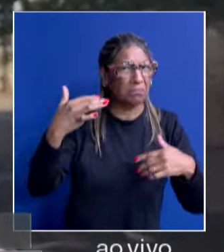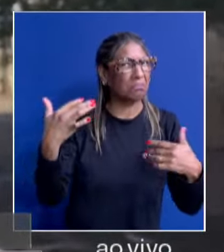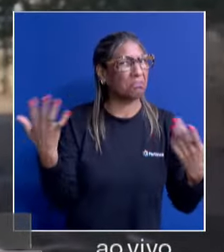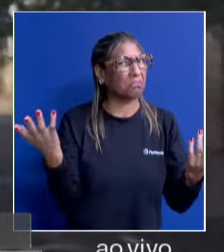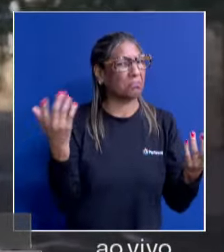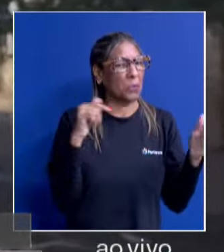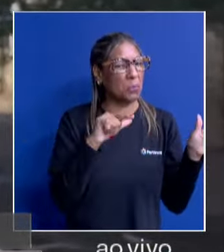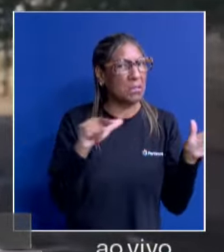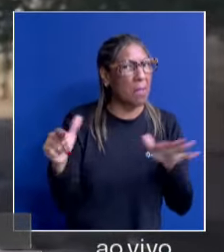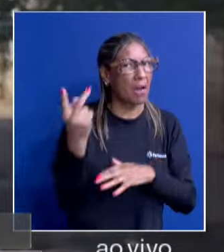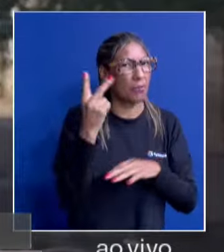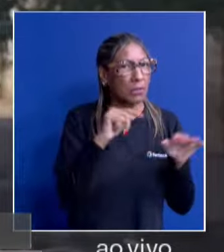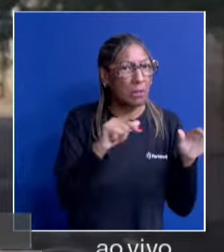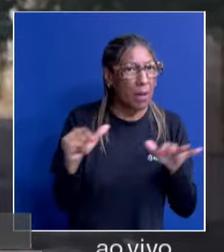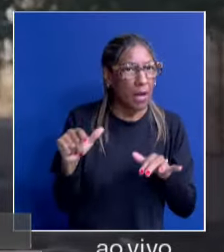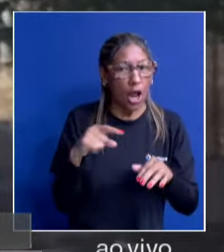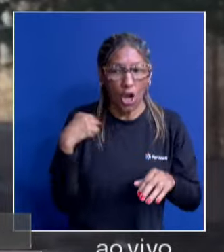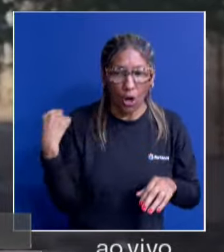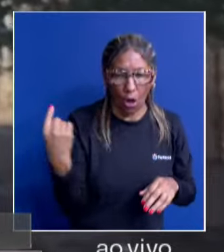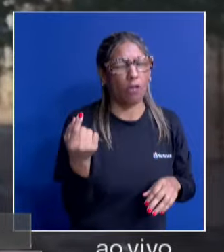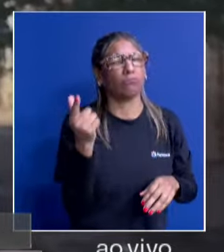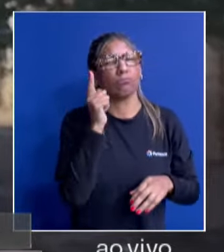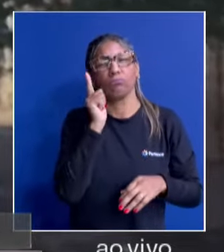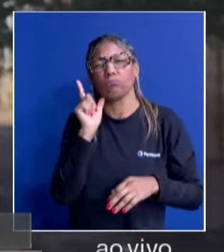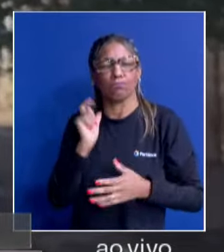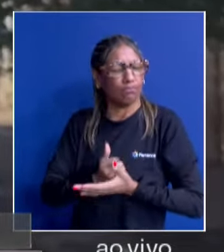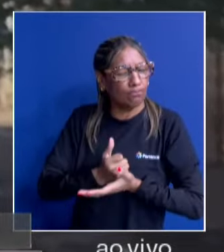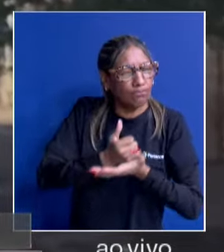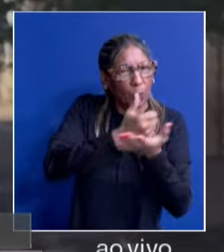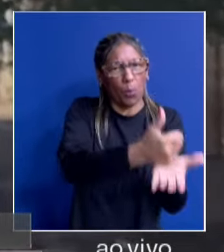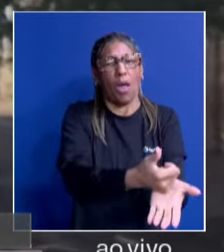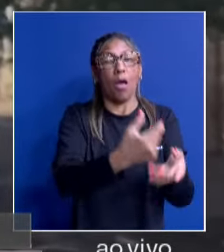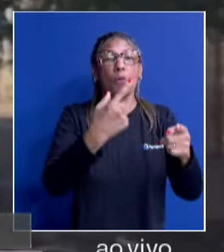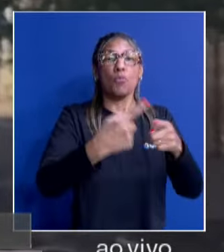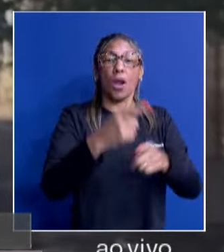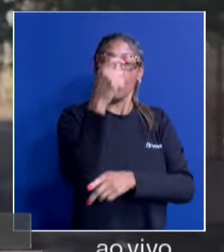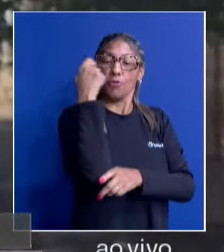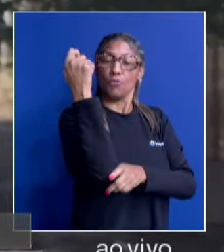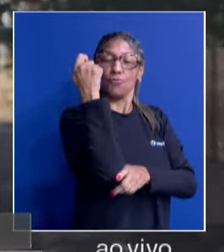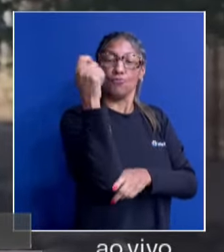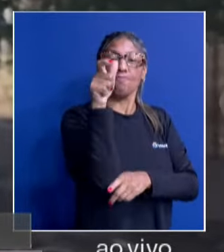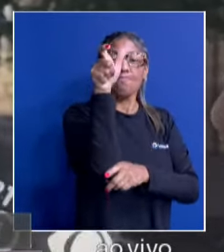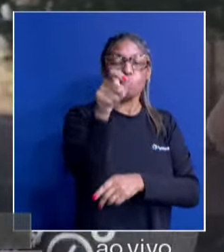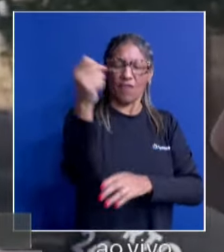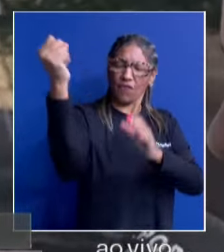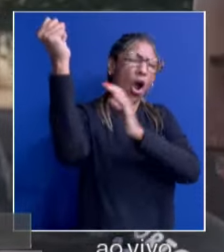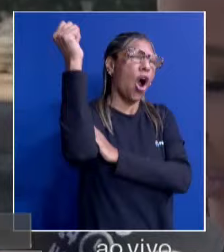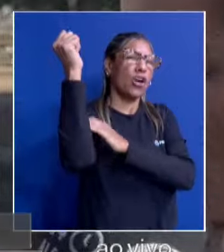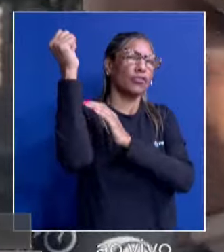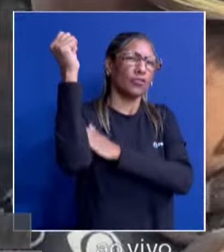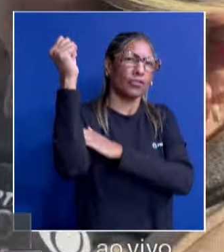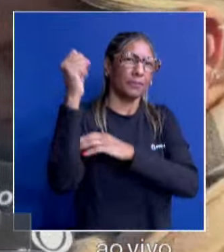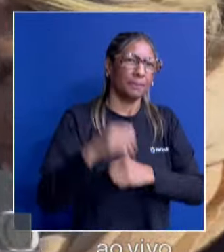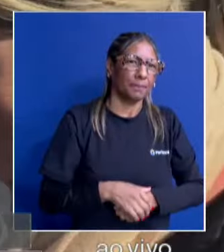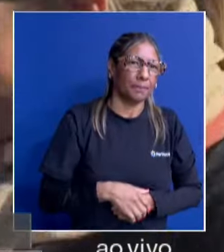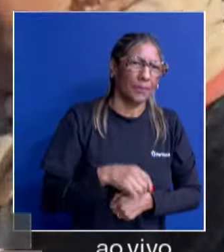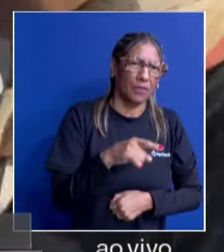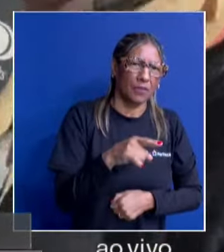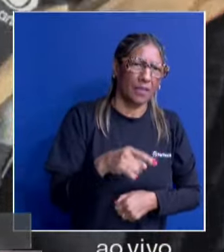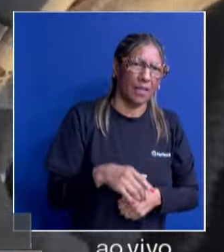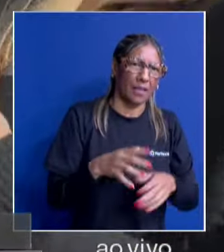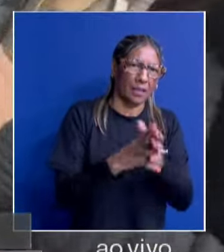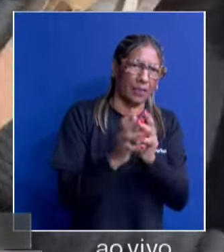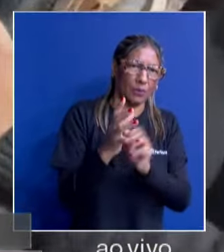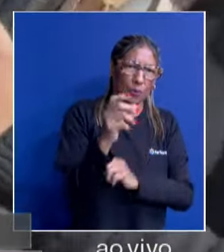semana, duas semanas. Mas nós vamos conseguir, o Porto Alegre é grande, o Gaúcho é grande, o Gaúcho é forte. Eu vi que você está com as mãos aqui, com as